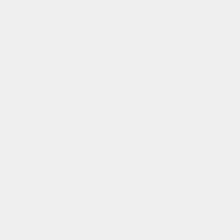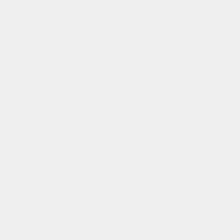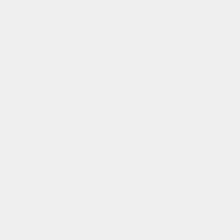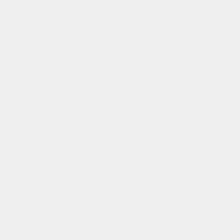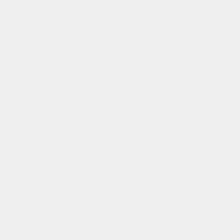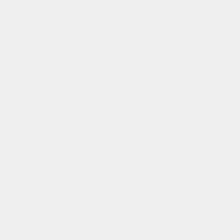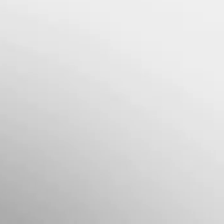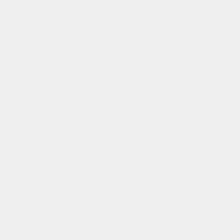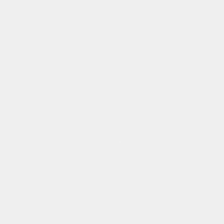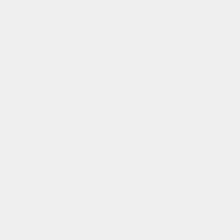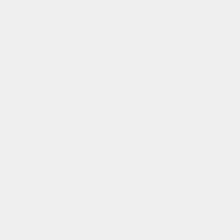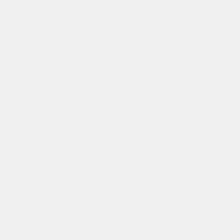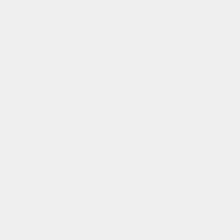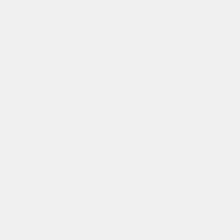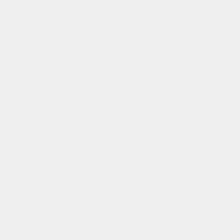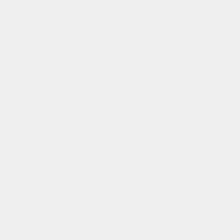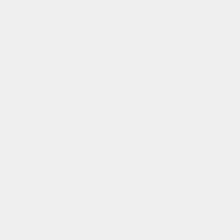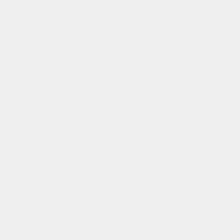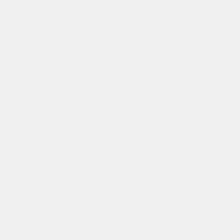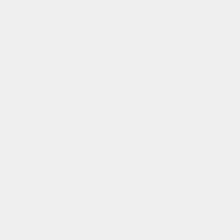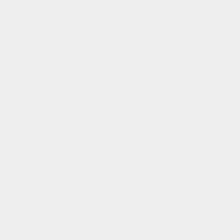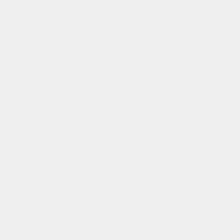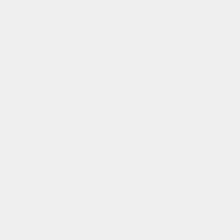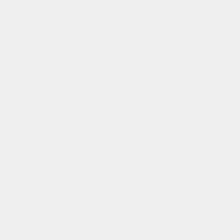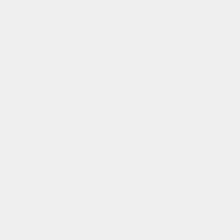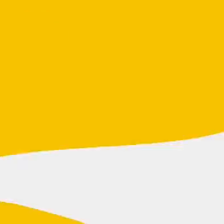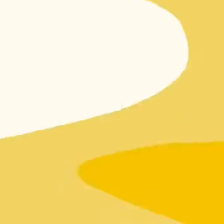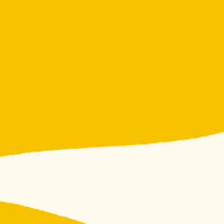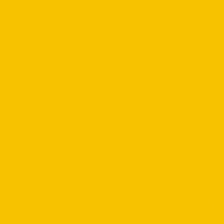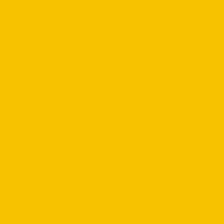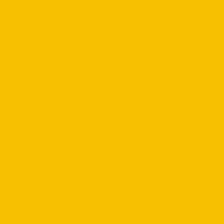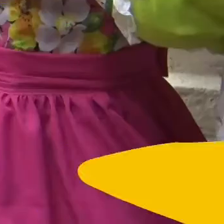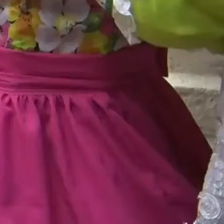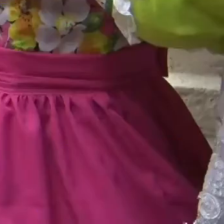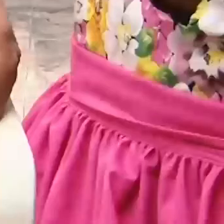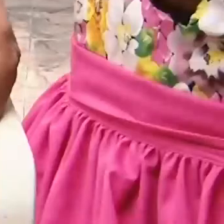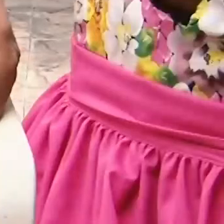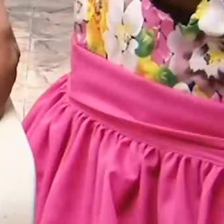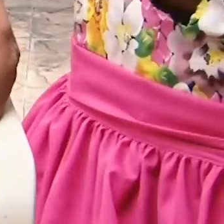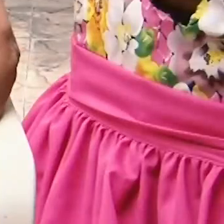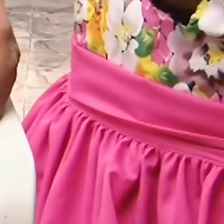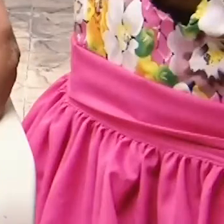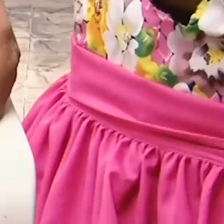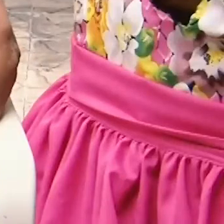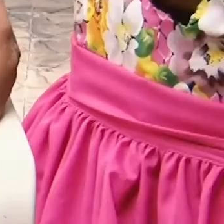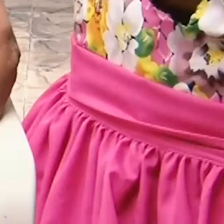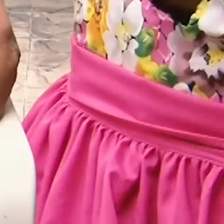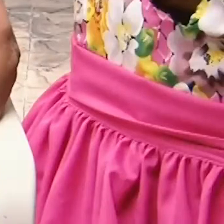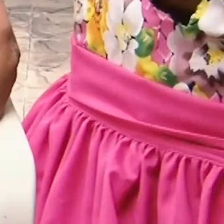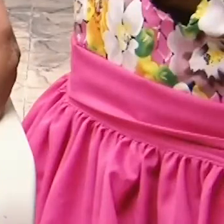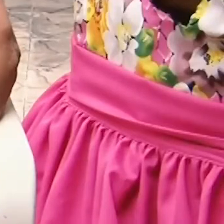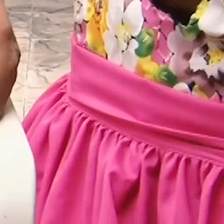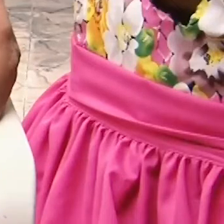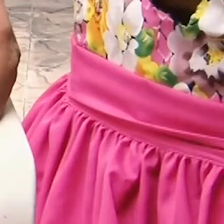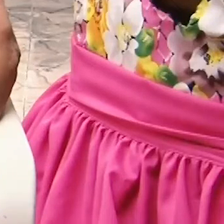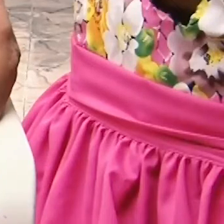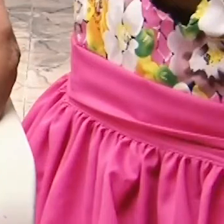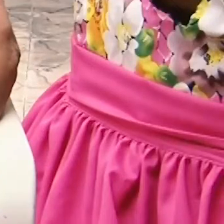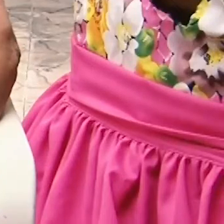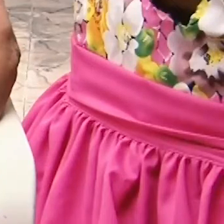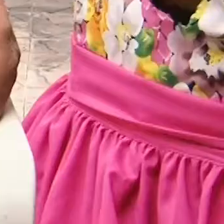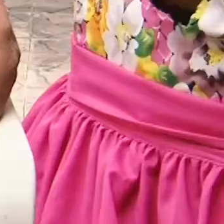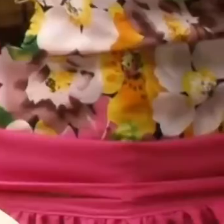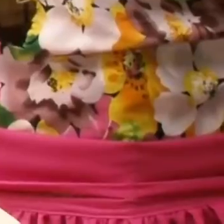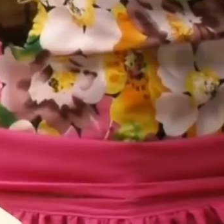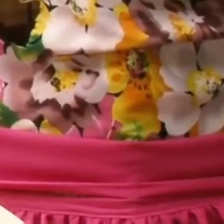Meu nome é Josefa Maria Santos de Assunção, conhecida por Zé Finha da Batucada. Eu tenho esse grupo há 36